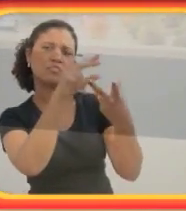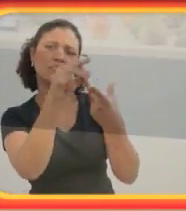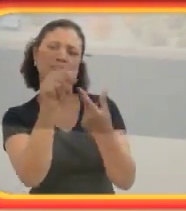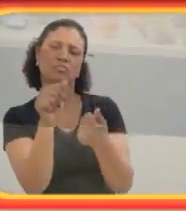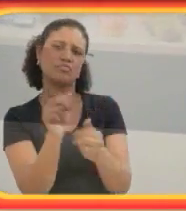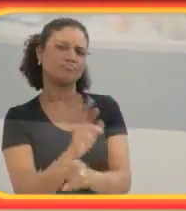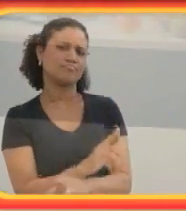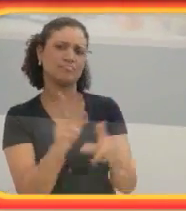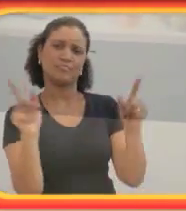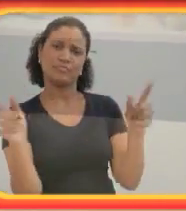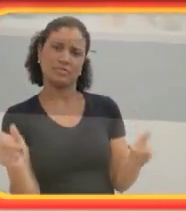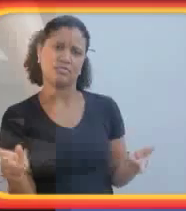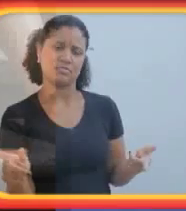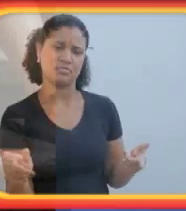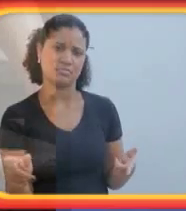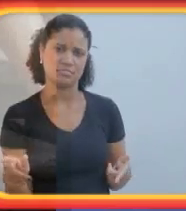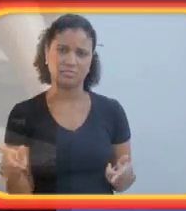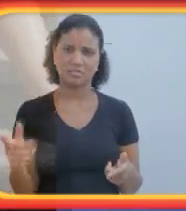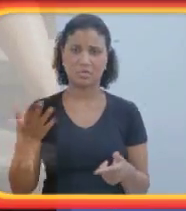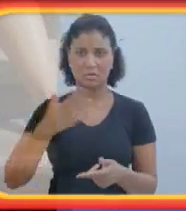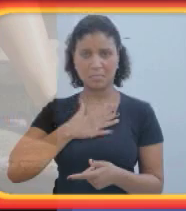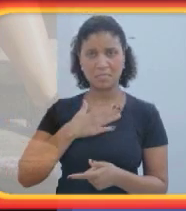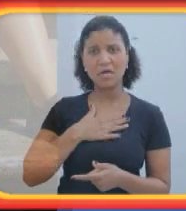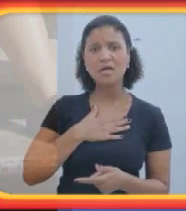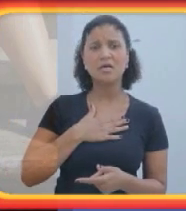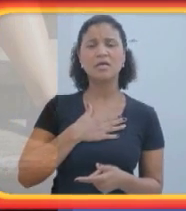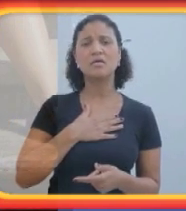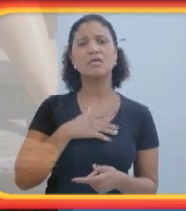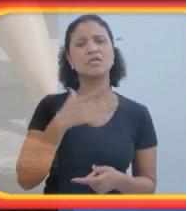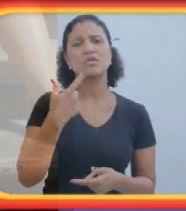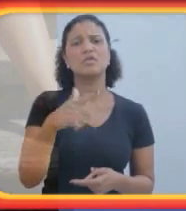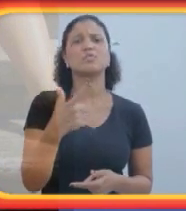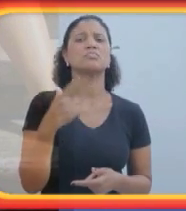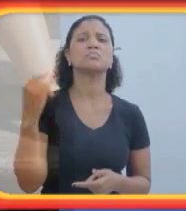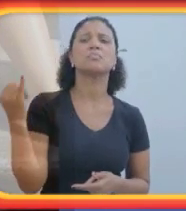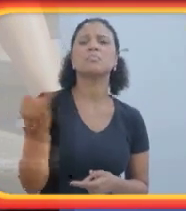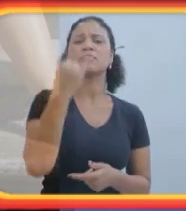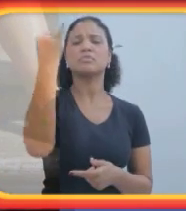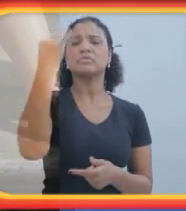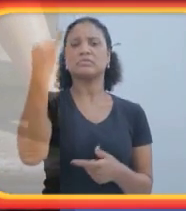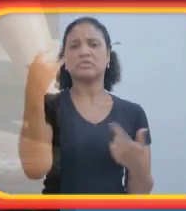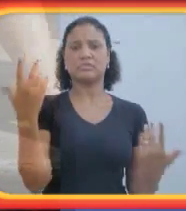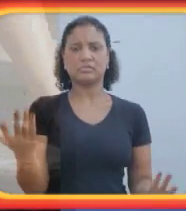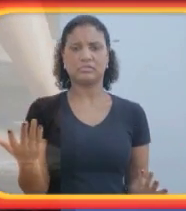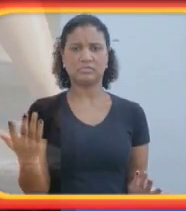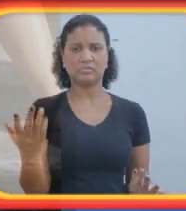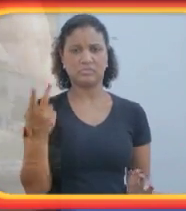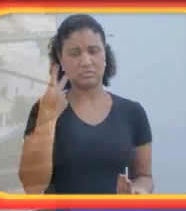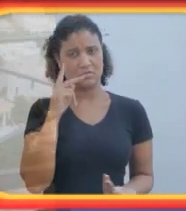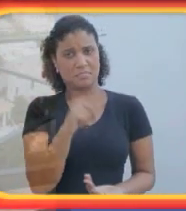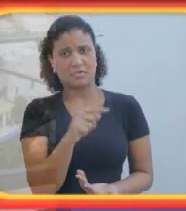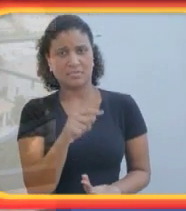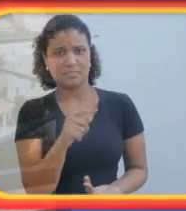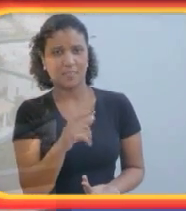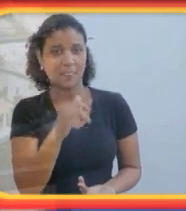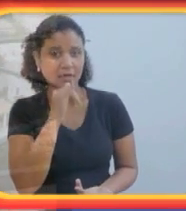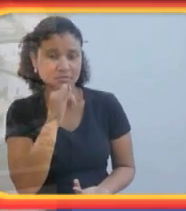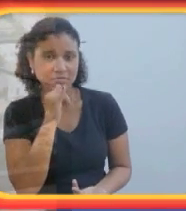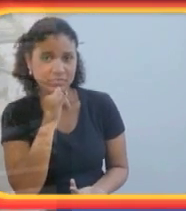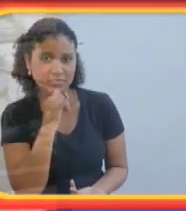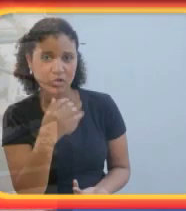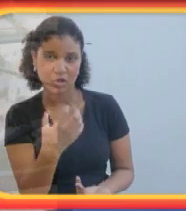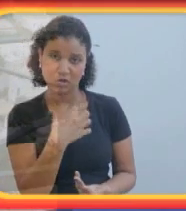mim não tem a menor importância, é totalmente importante para ela. Por exemplo, o jeito que eu olhava para uma pessoa.